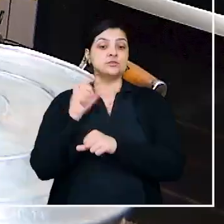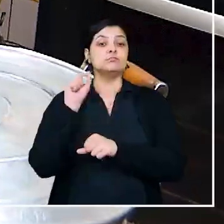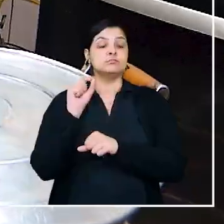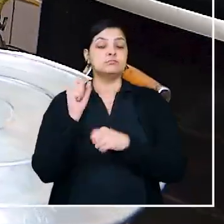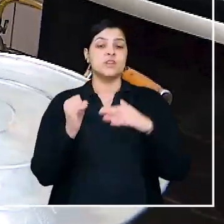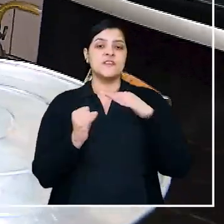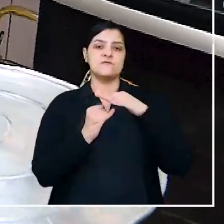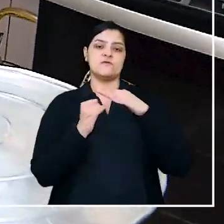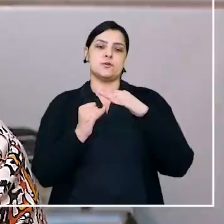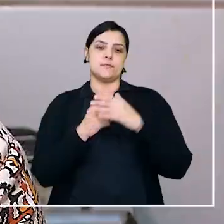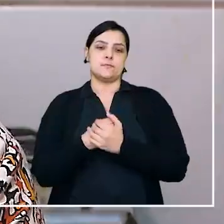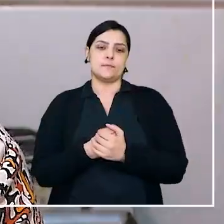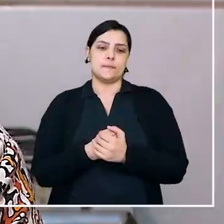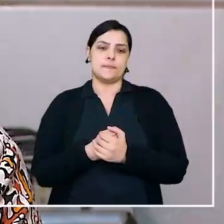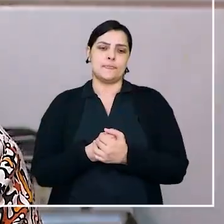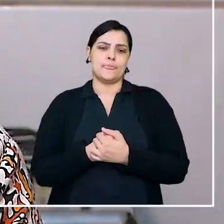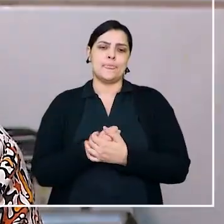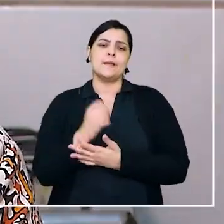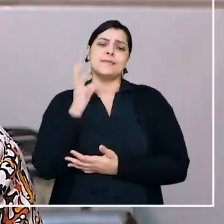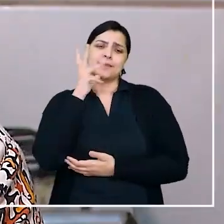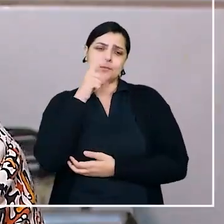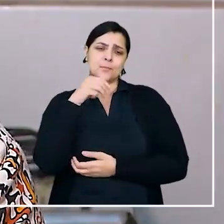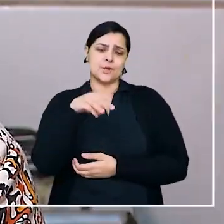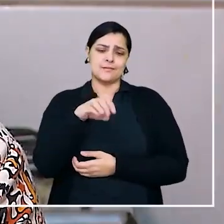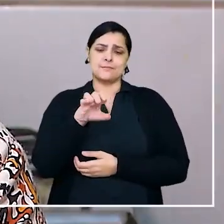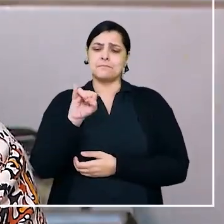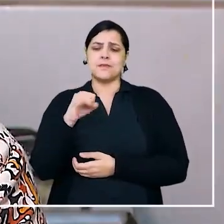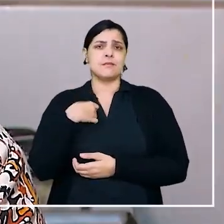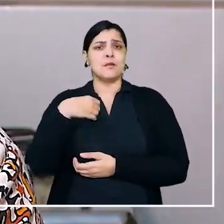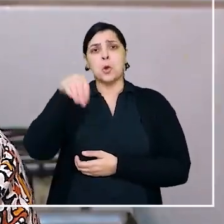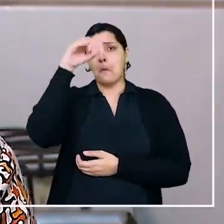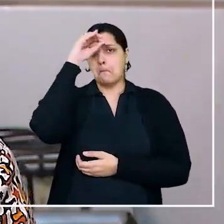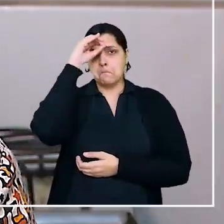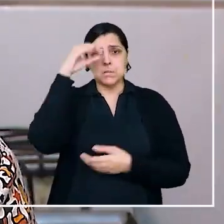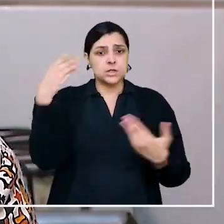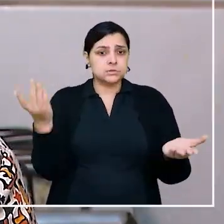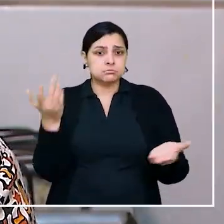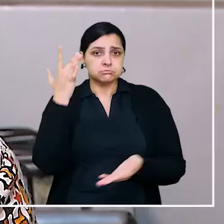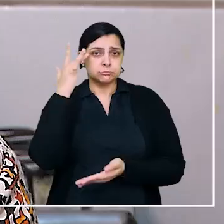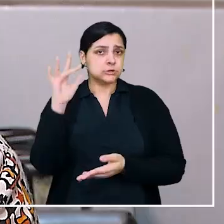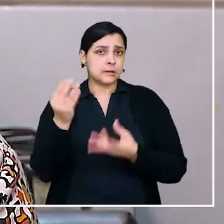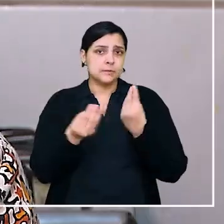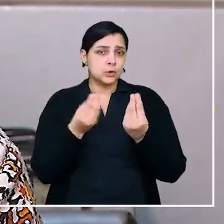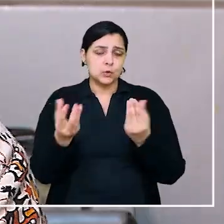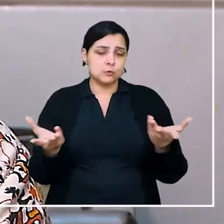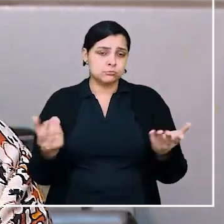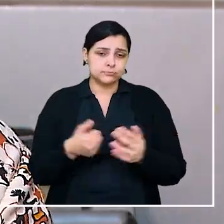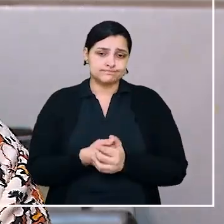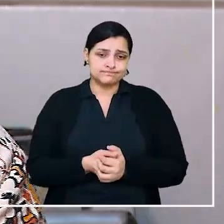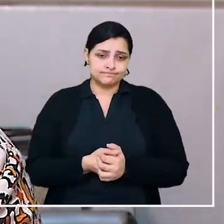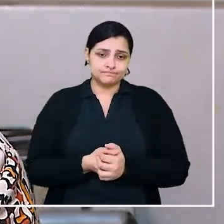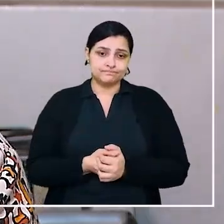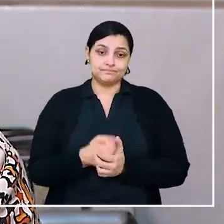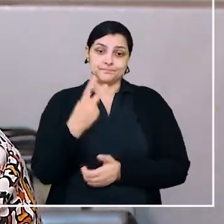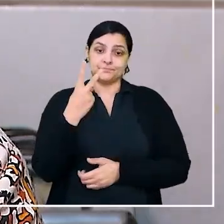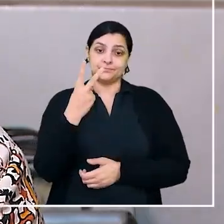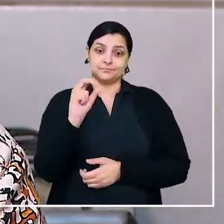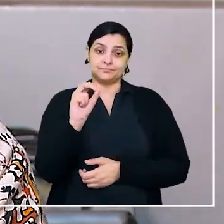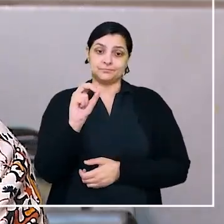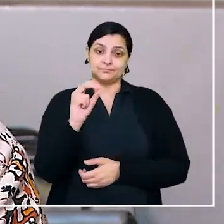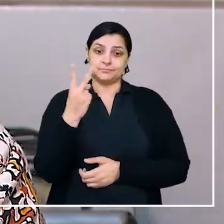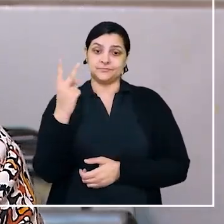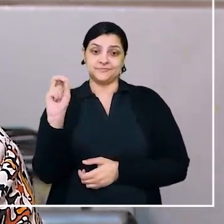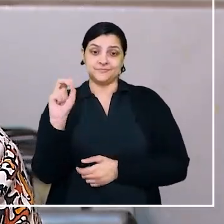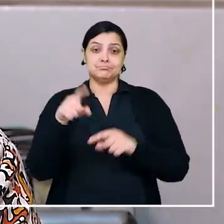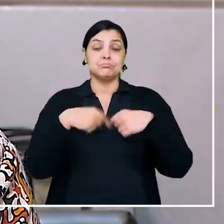na informalidade. Eu demorei a ser MEI porque eu não entendia, não sabia como funcionava. Aí, em 2020,